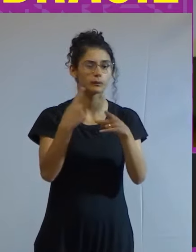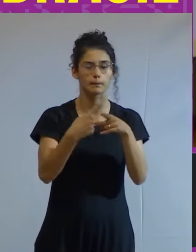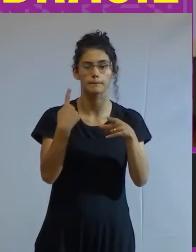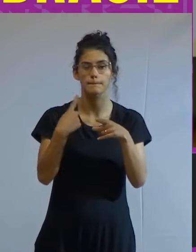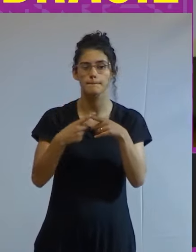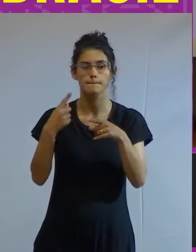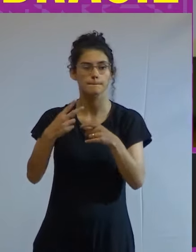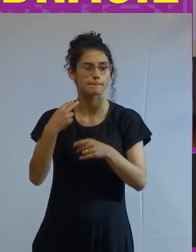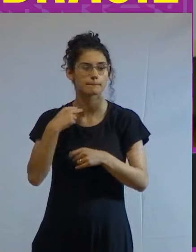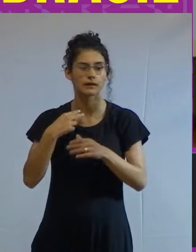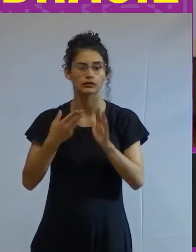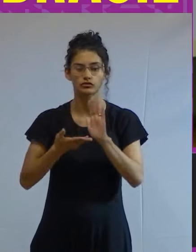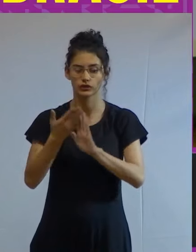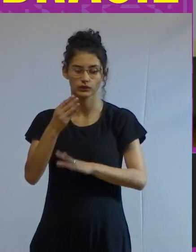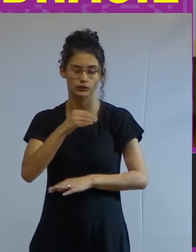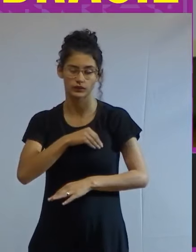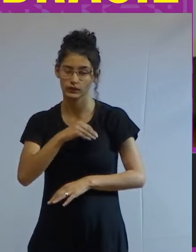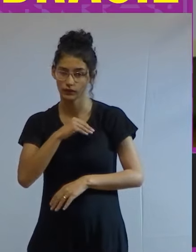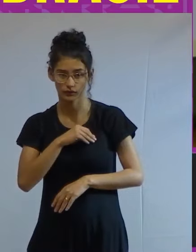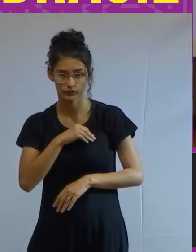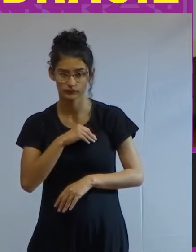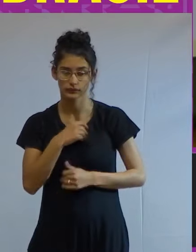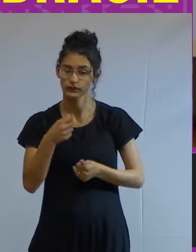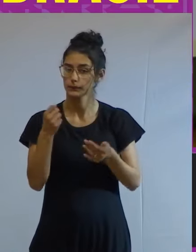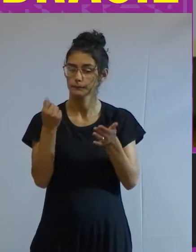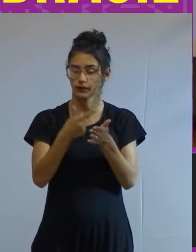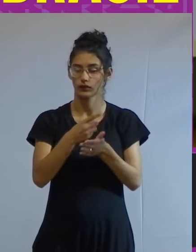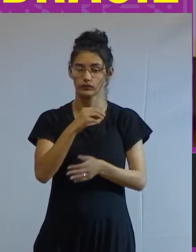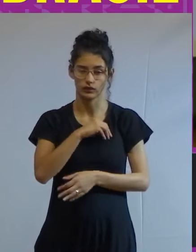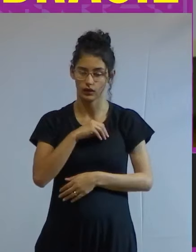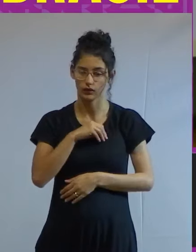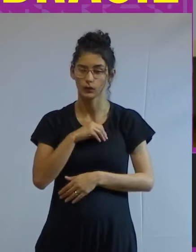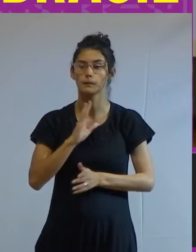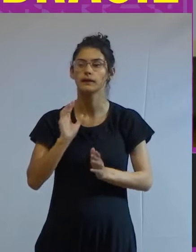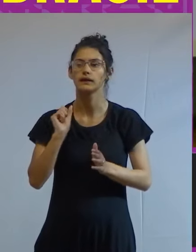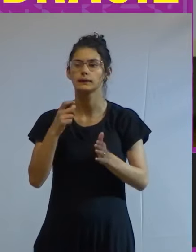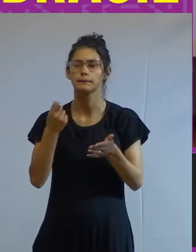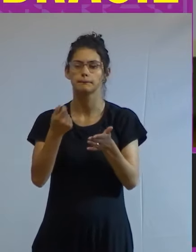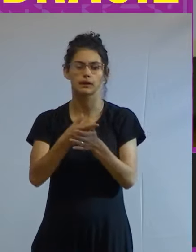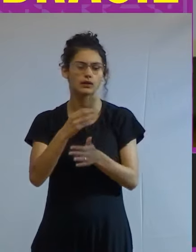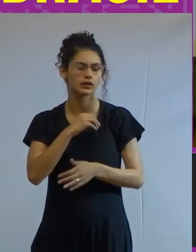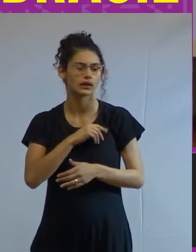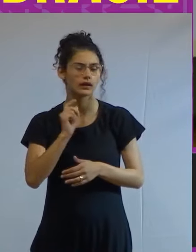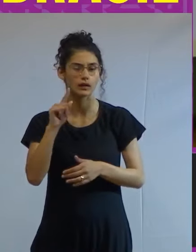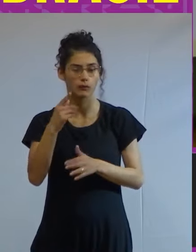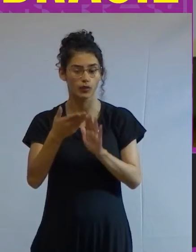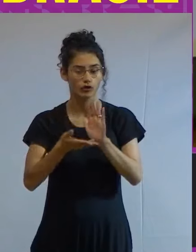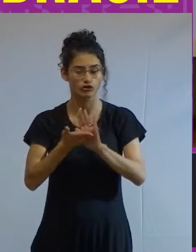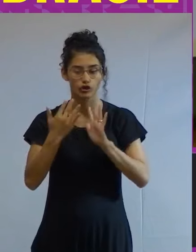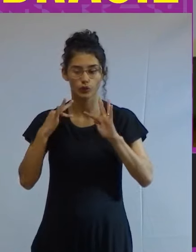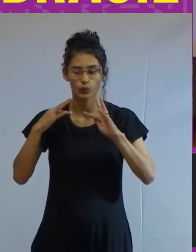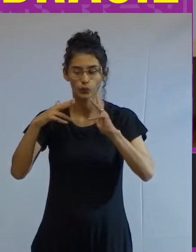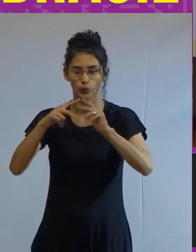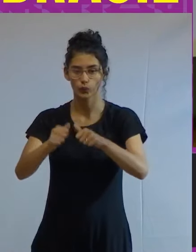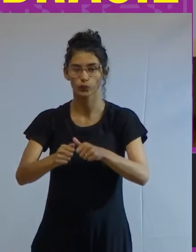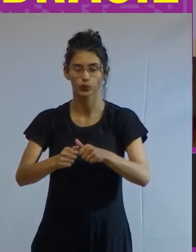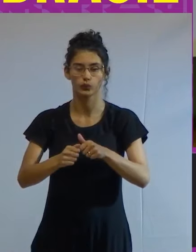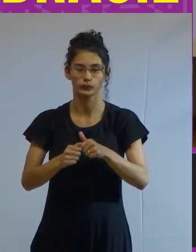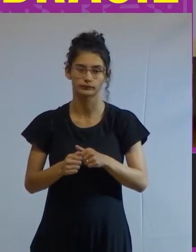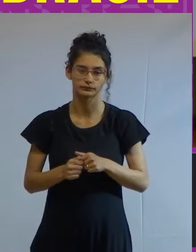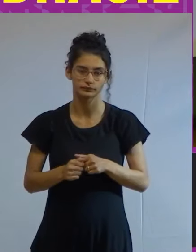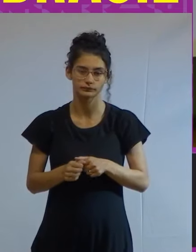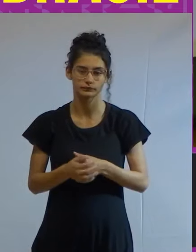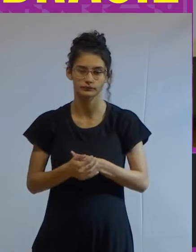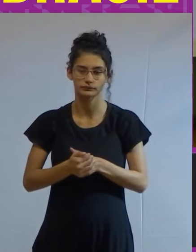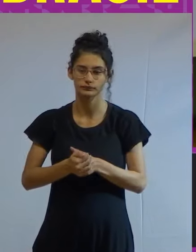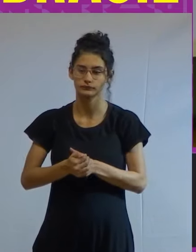você não pode tirar o salário então você tem que pagar o salário mas você paga o salário e depois você tira tudo tudo então as